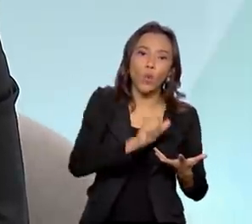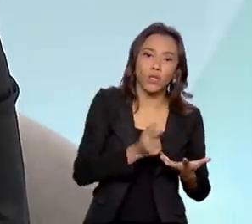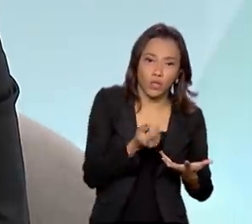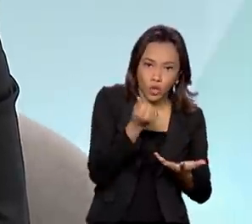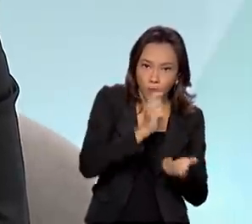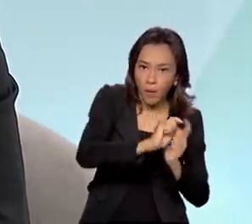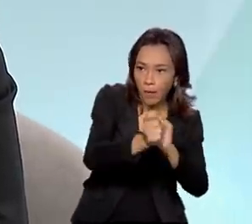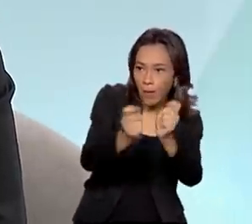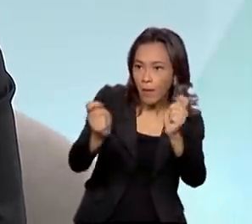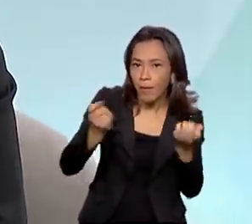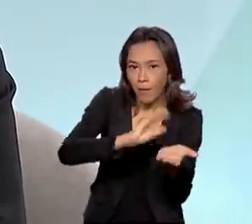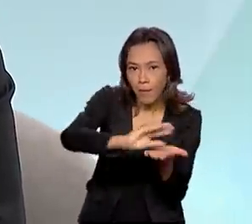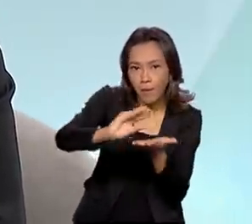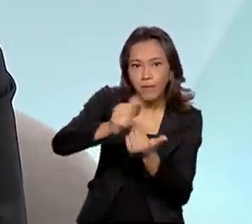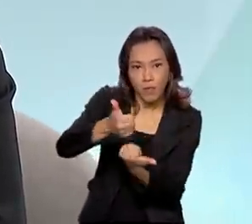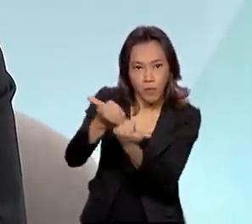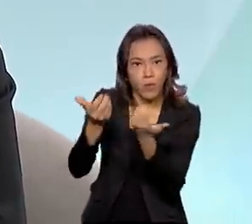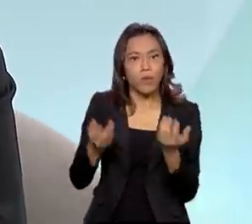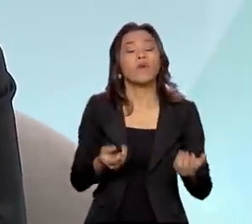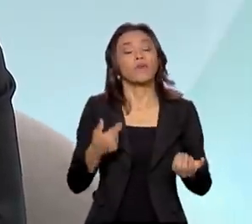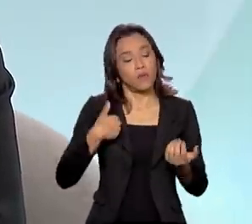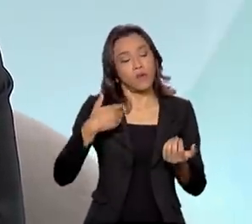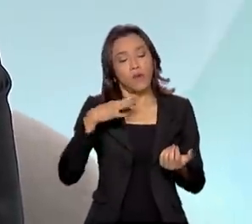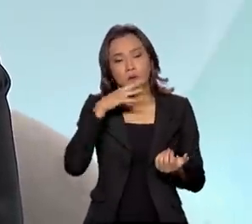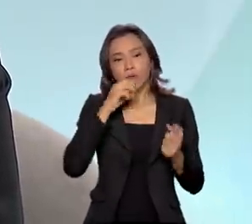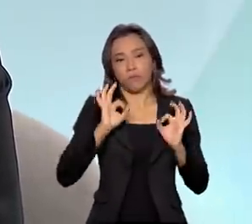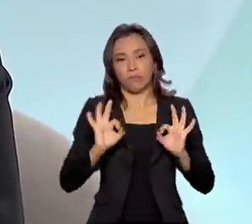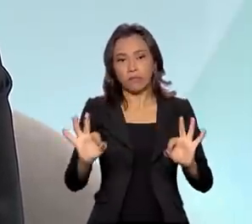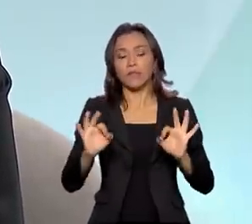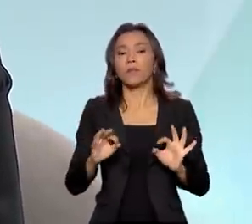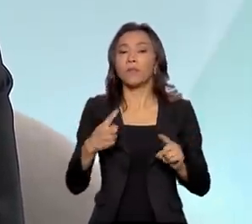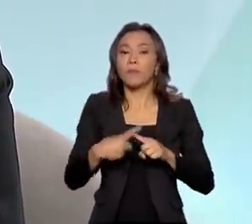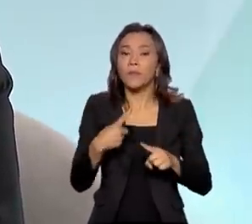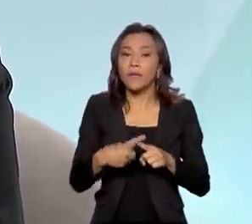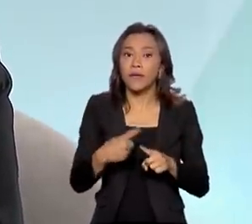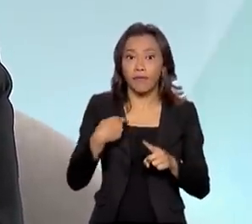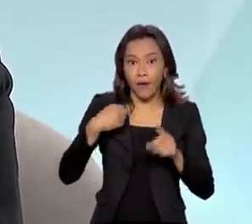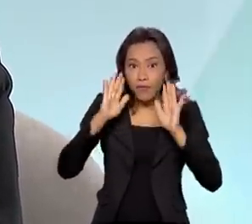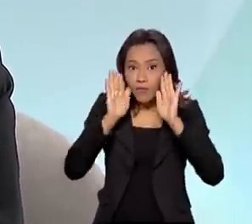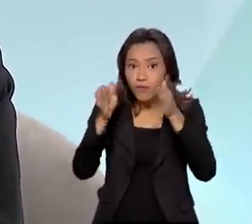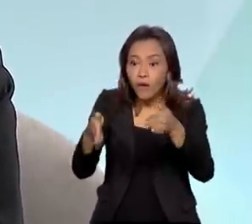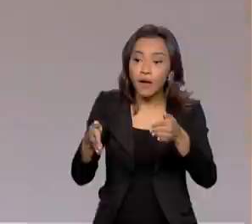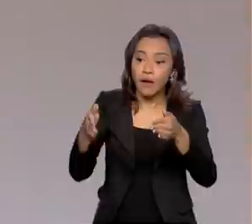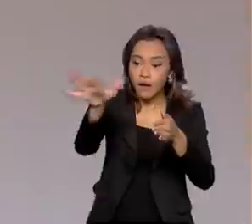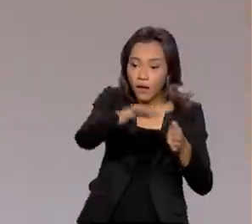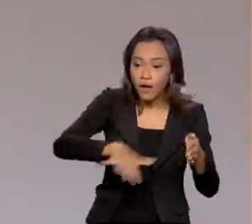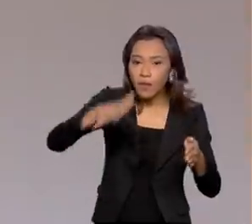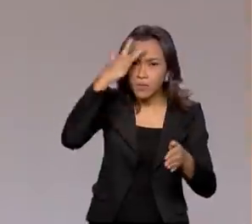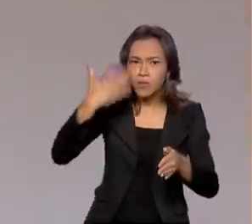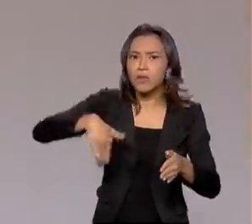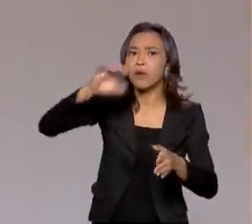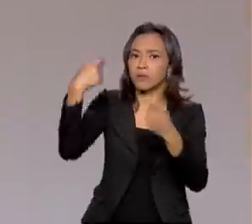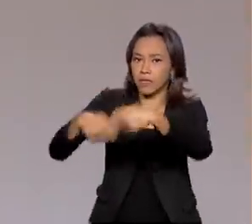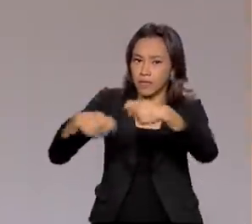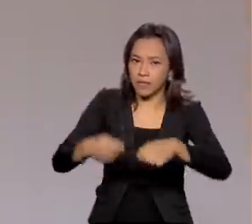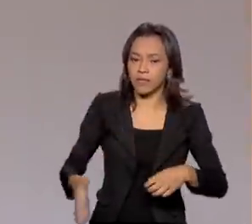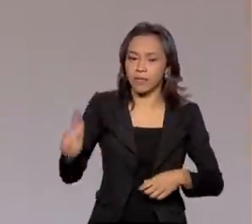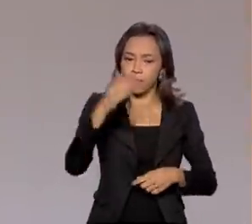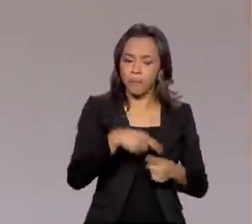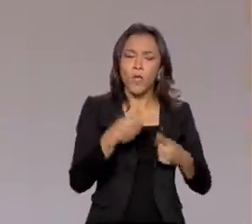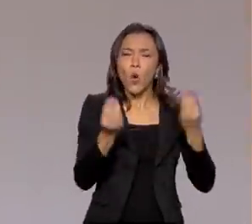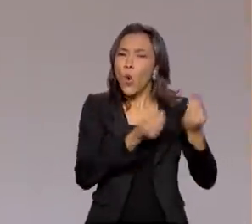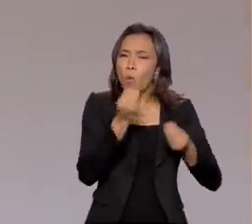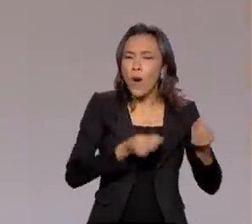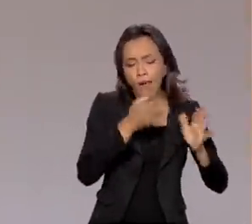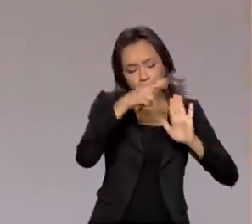que é extremamente adequada, uma vez que prioriza justamente aqueles cidadãos que mais necessitam. O funcionamento, a triagem,